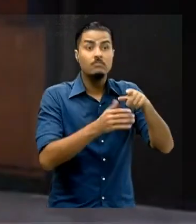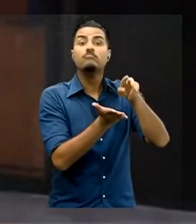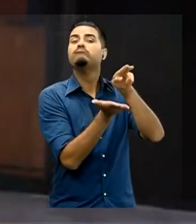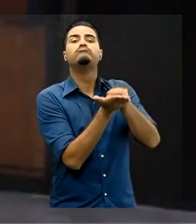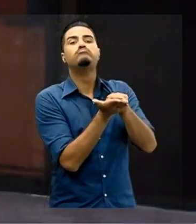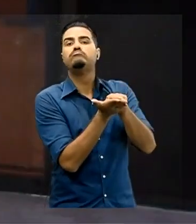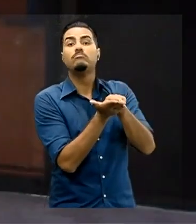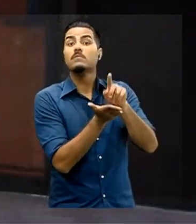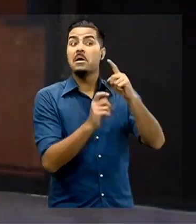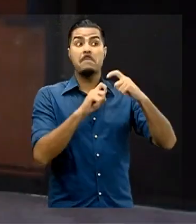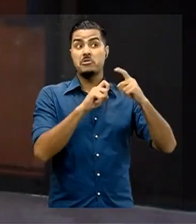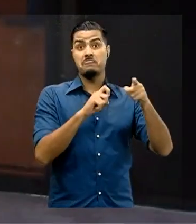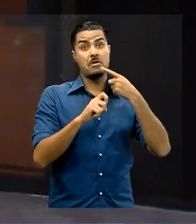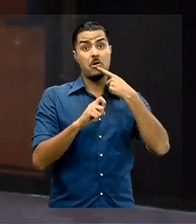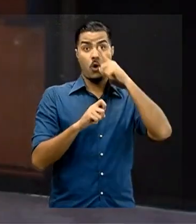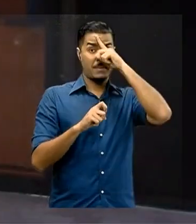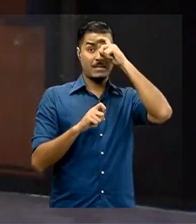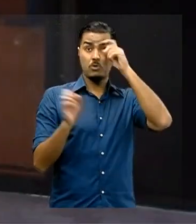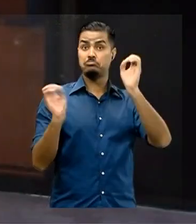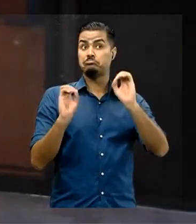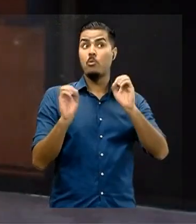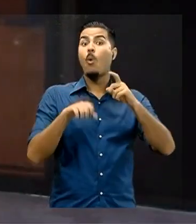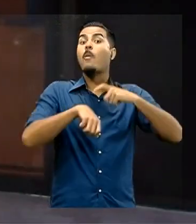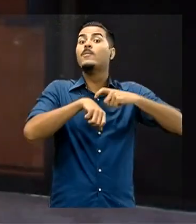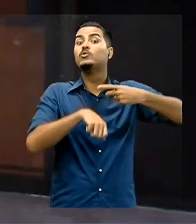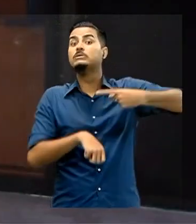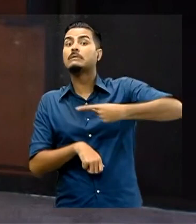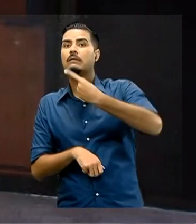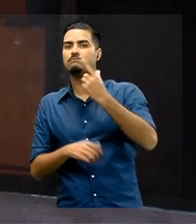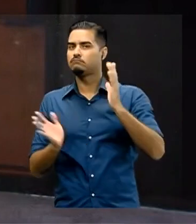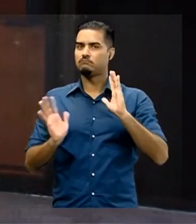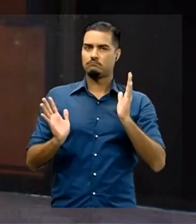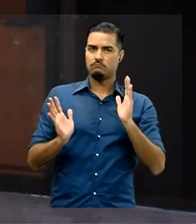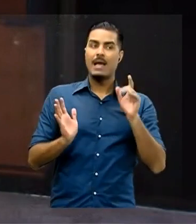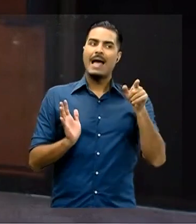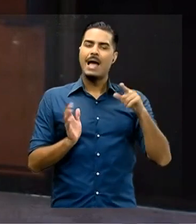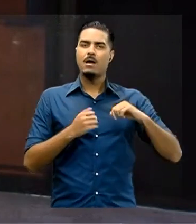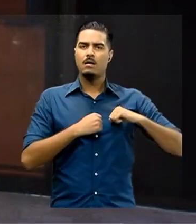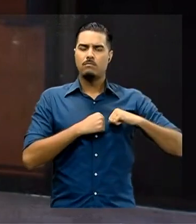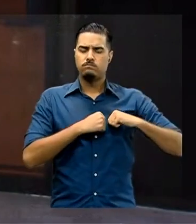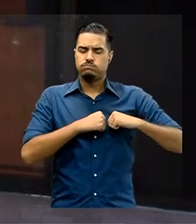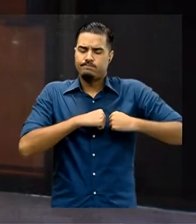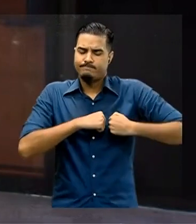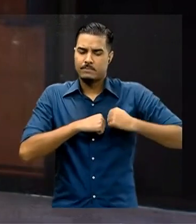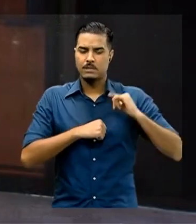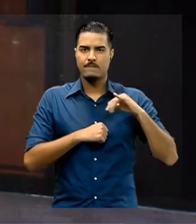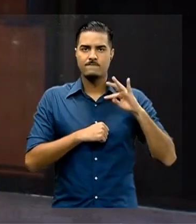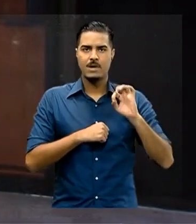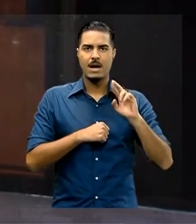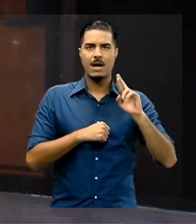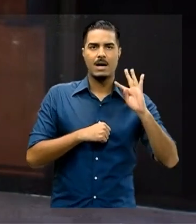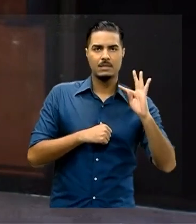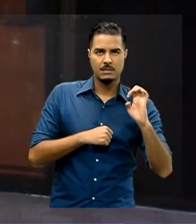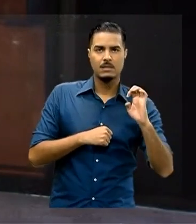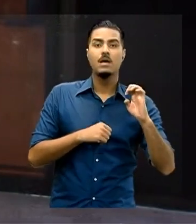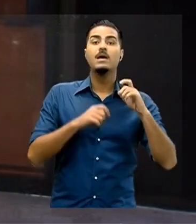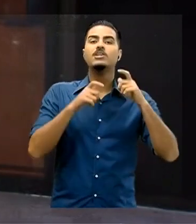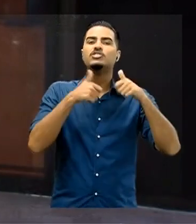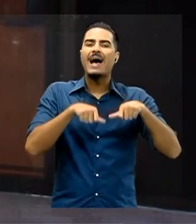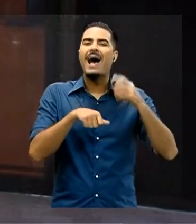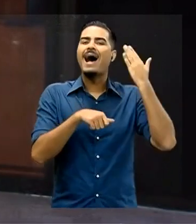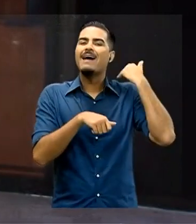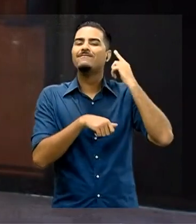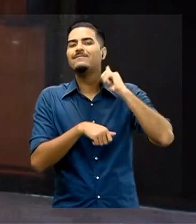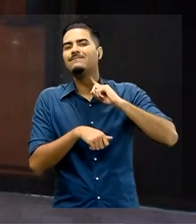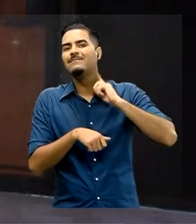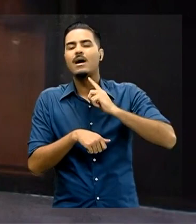prazo da alta, aliás, a previsão de alta. Ele sofreu um pequeno infarto do miocárdio na cidade de Campinas, que